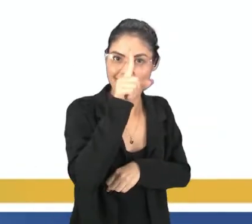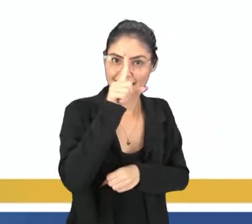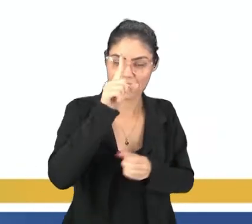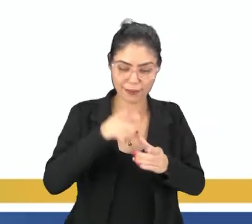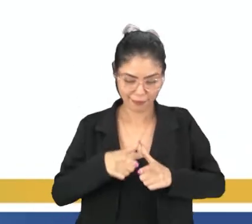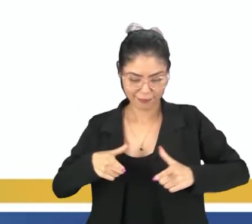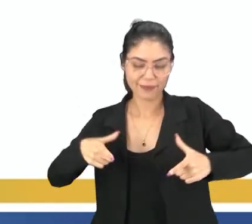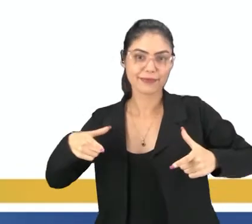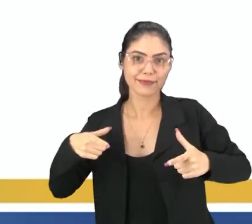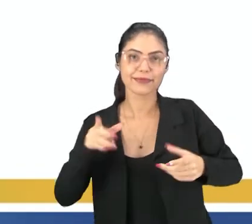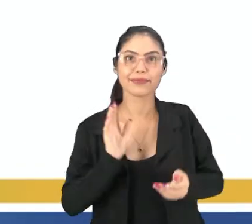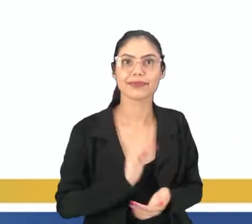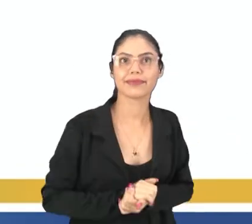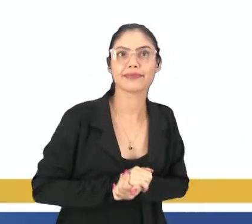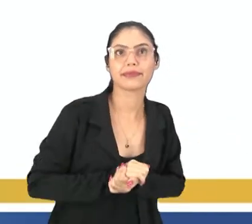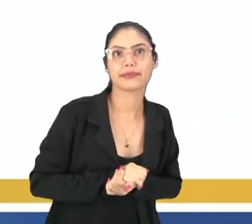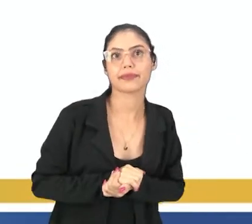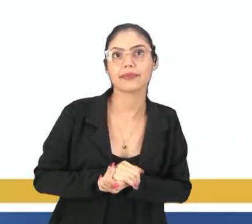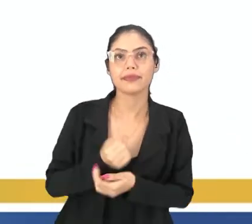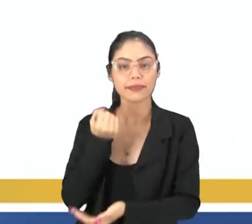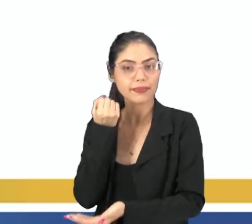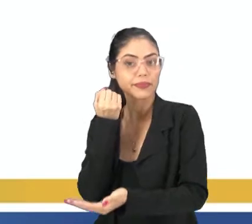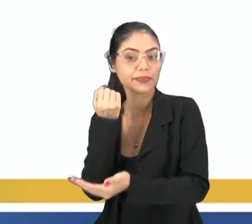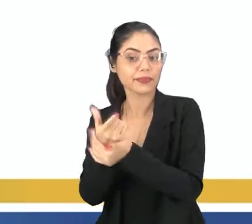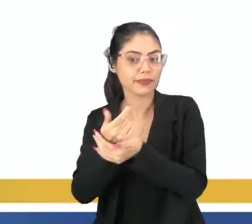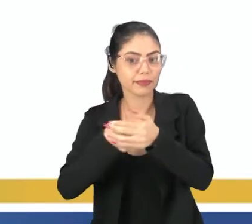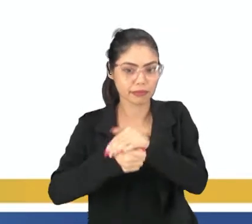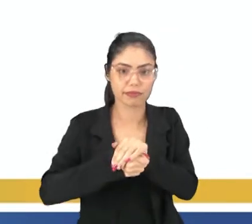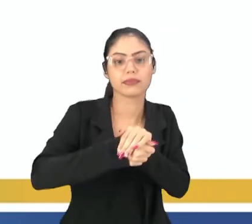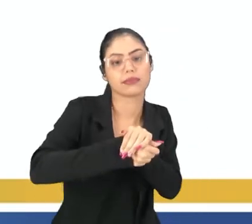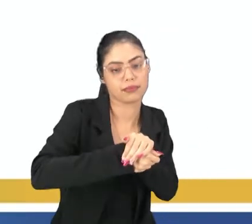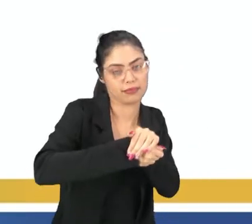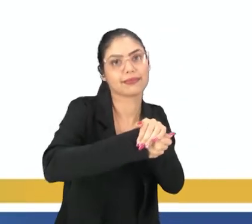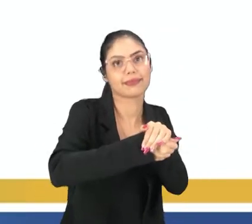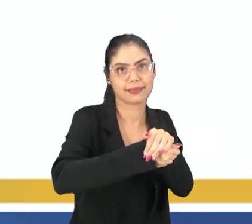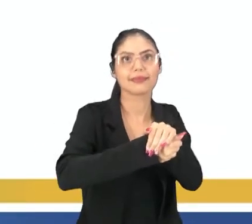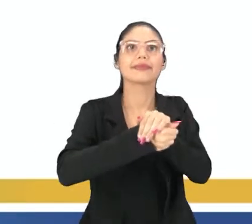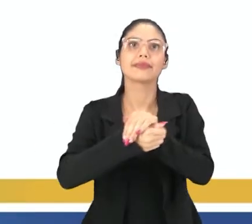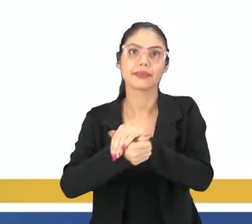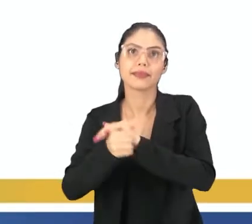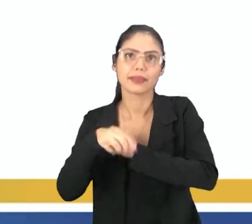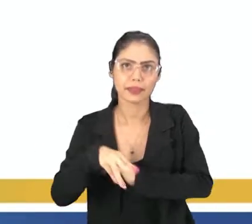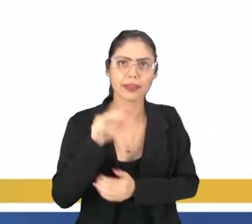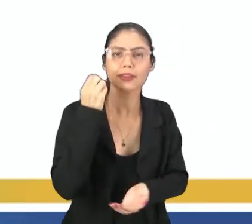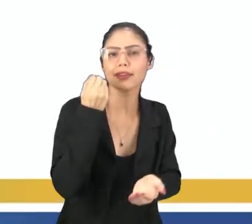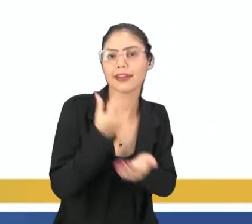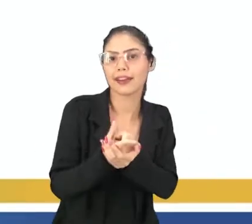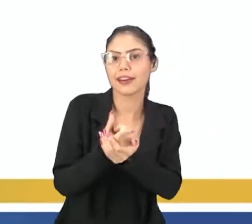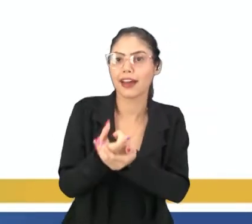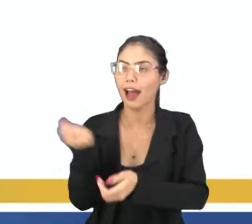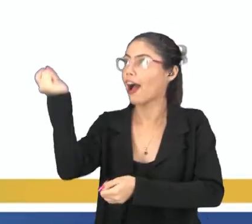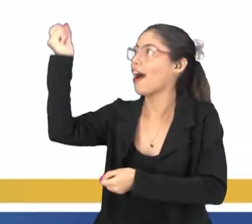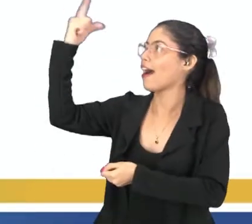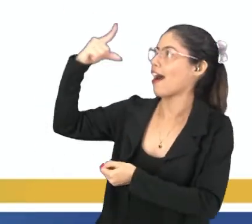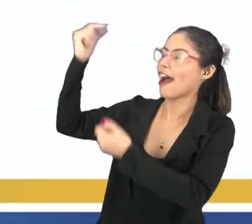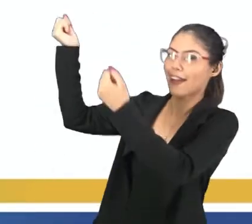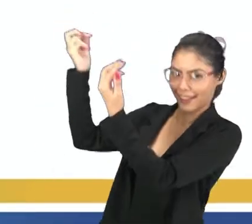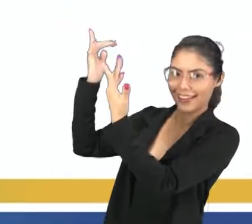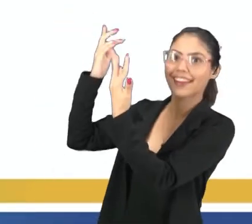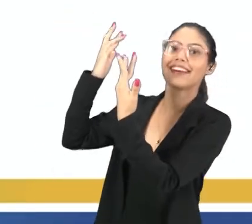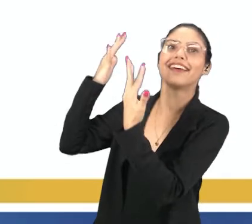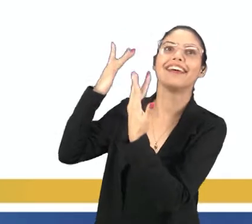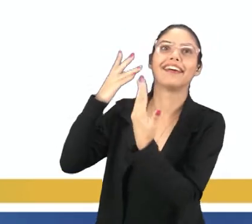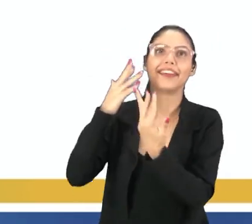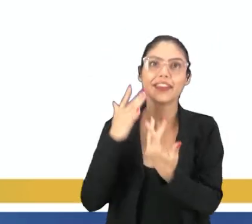nos ninhos. Quem me compra este caracol? Quem me compra um